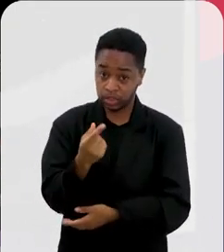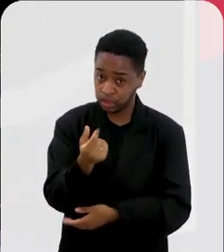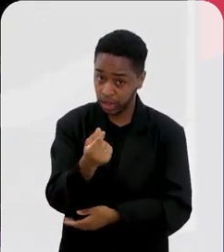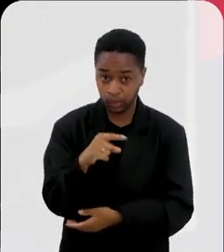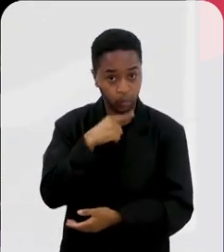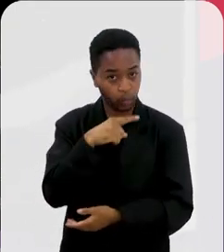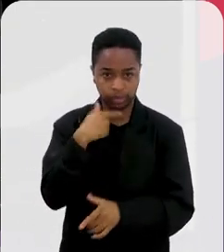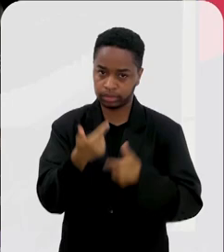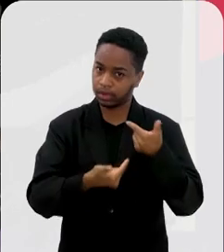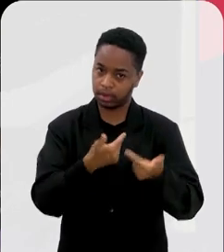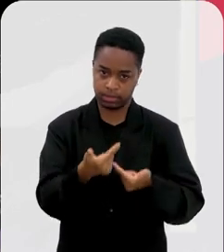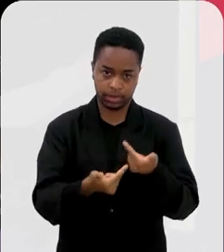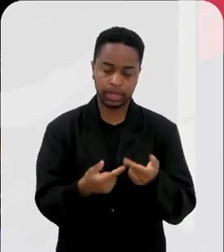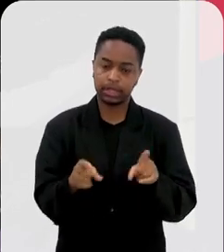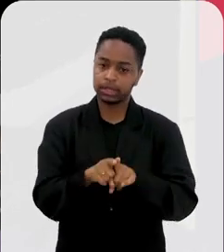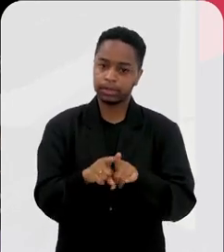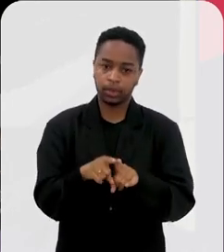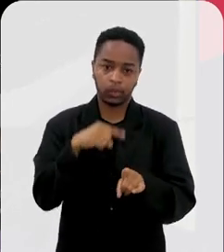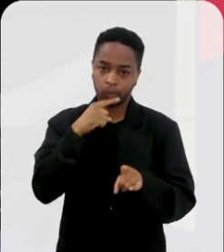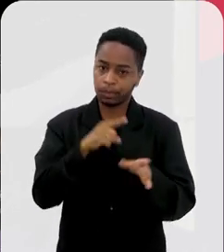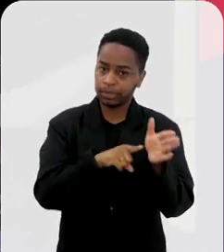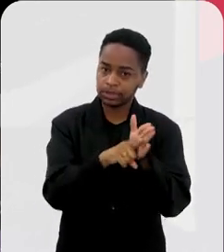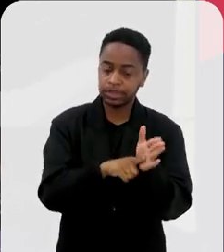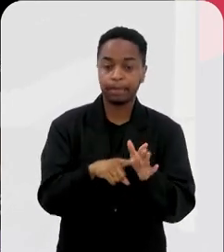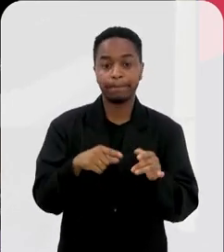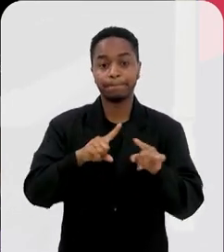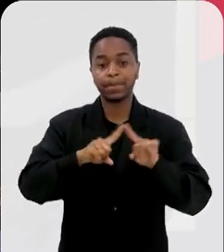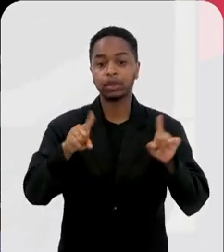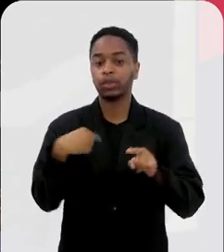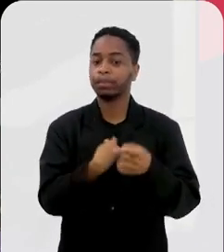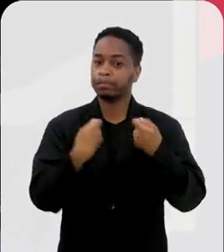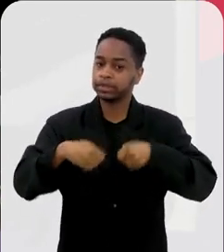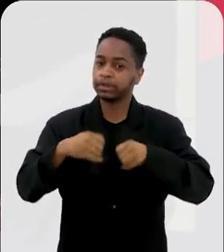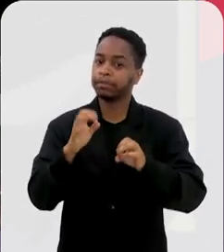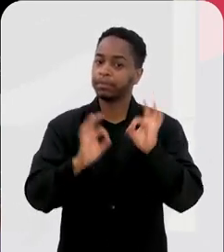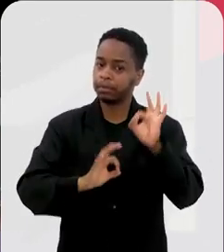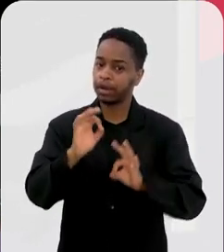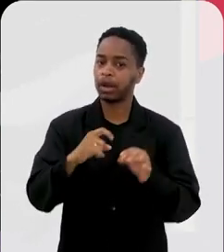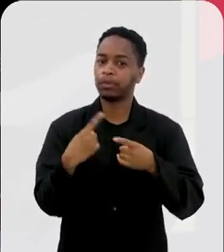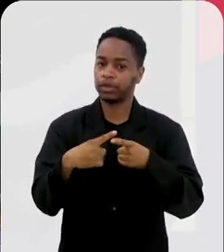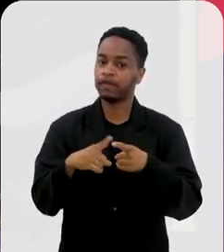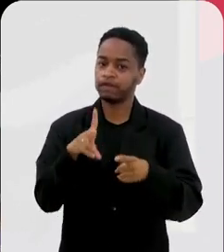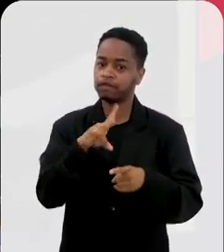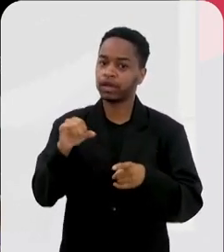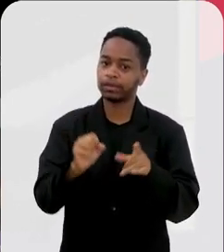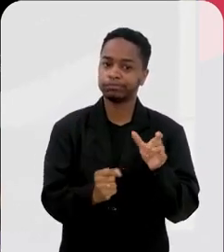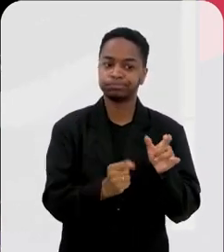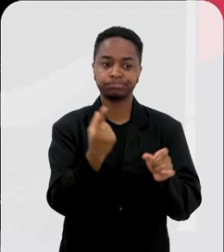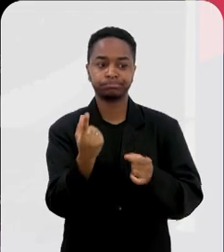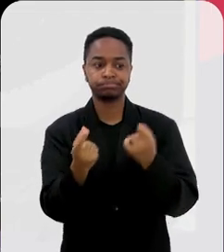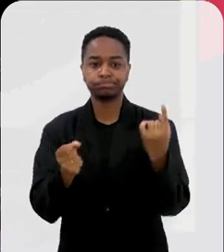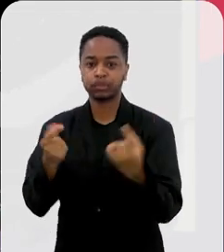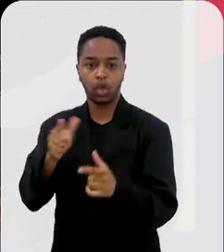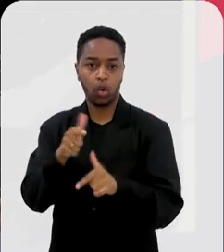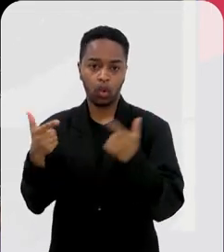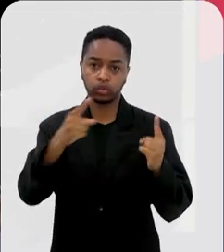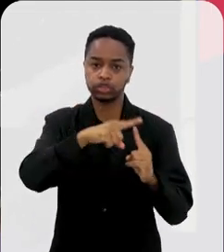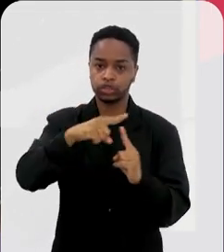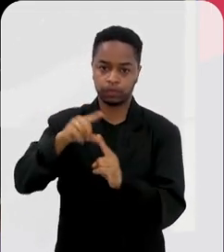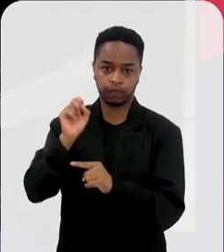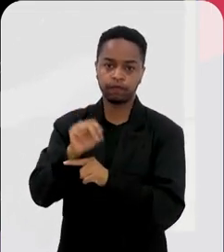sem dinheiro a gente não faz nada e a gente tem que estar preparado para outras epidemias porque outros vírus estão